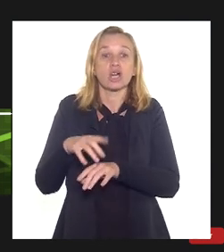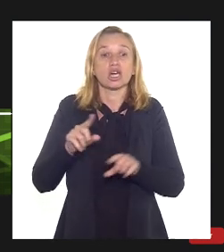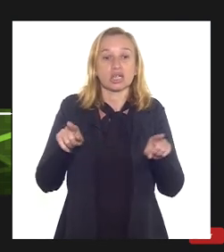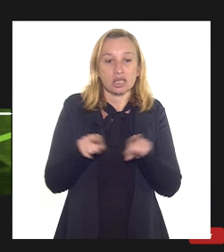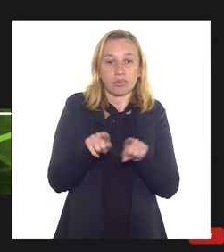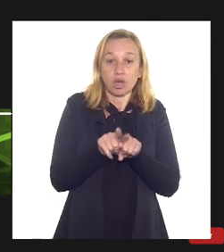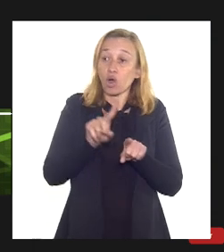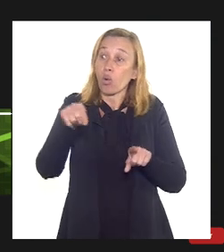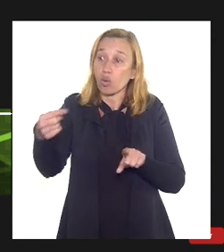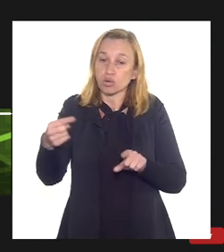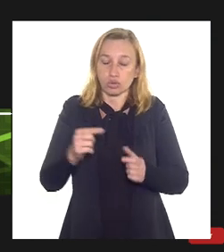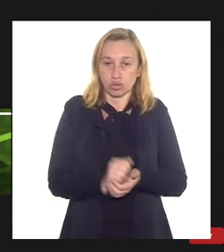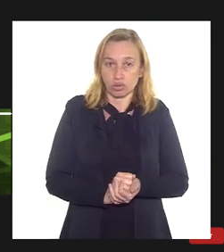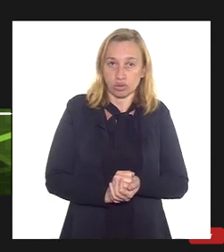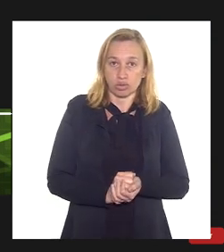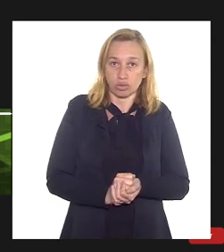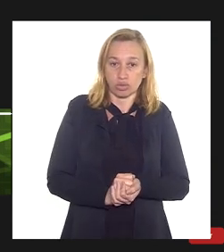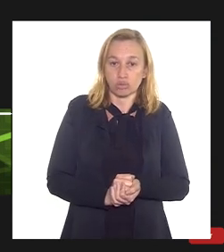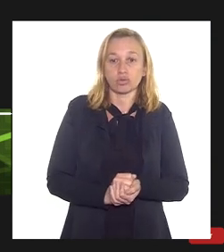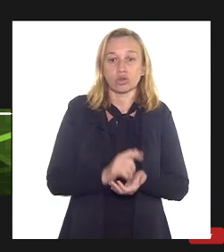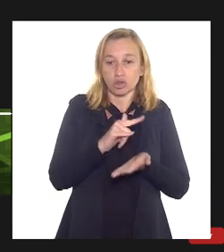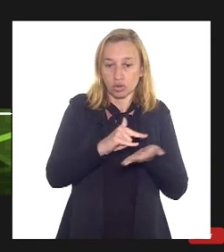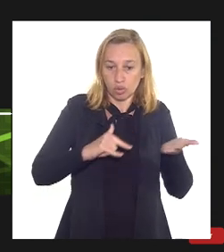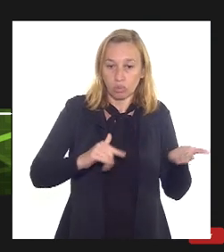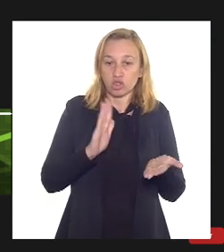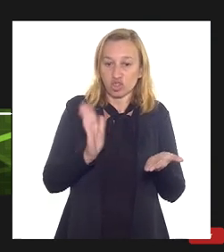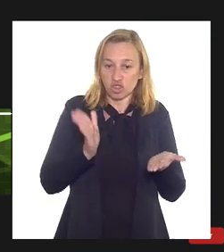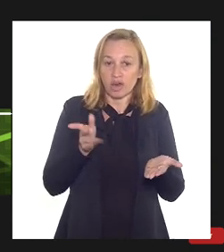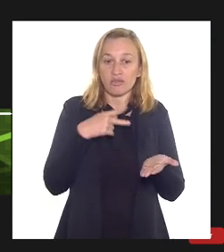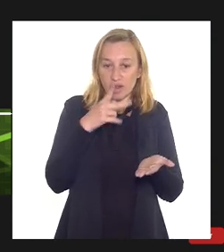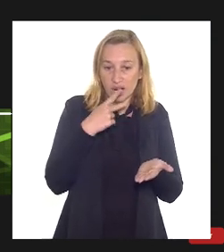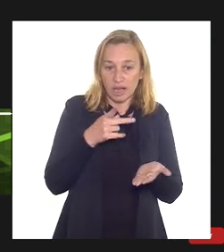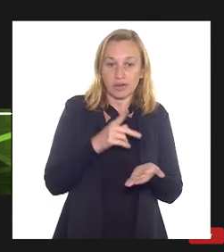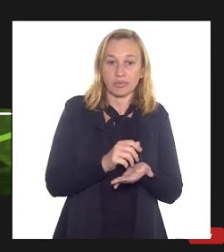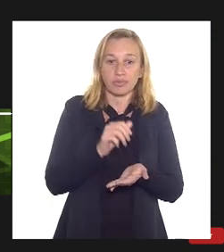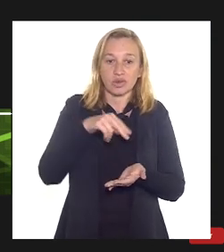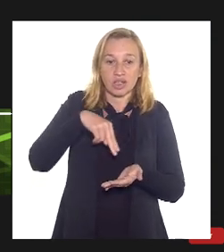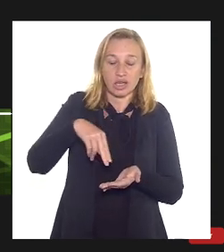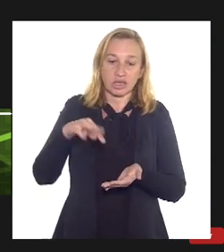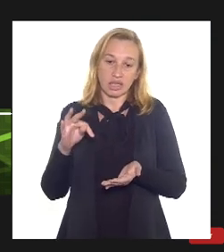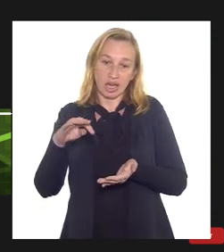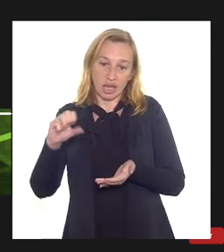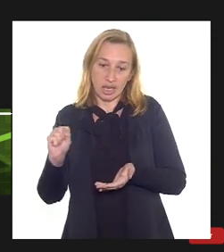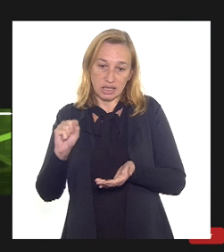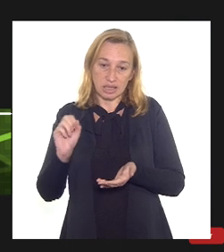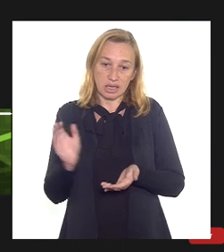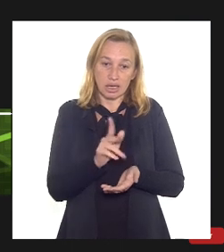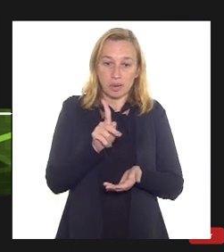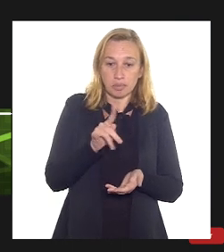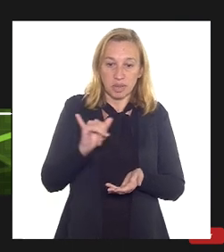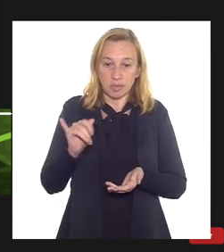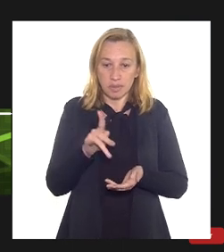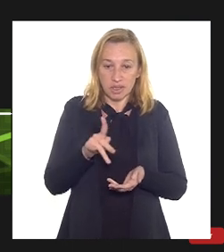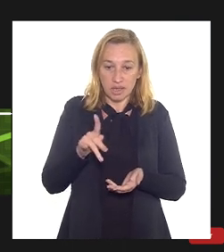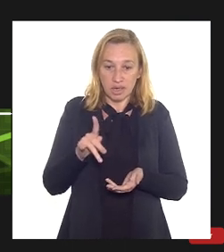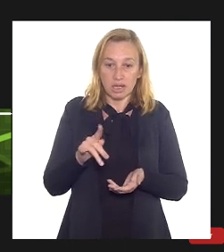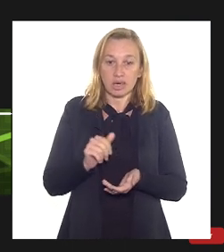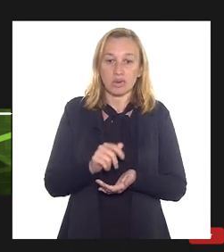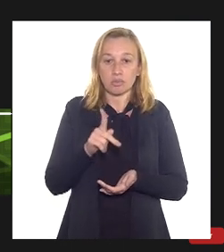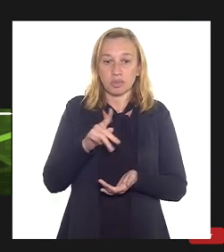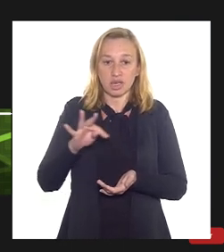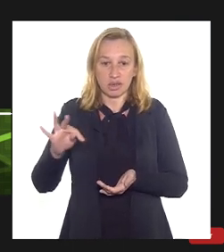também que estão nesse documento que eu comentei da EPE, que é o PIP e o PIG, plano de